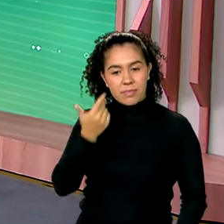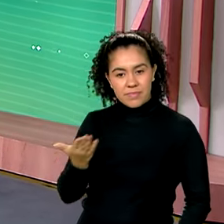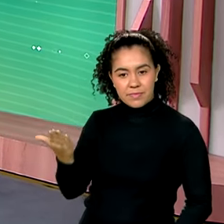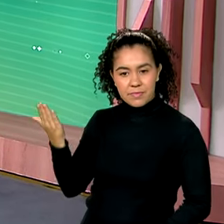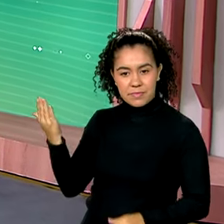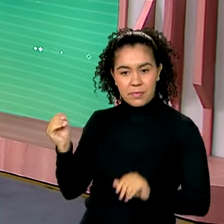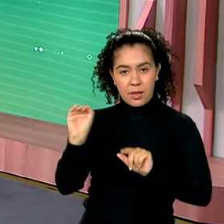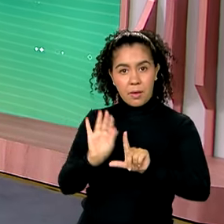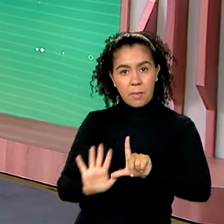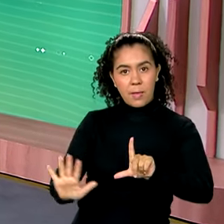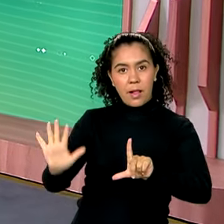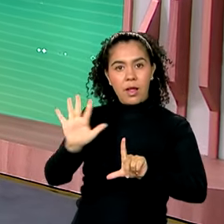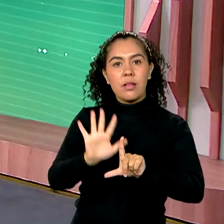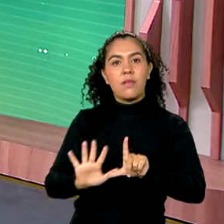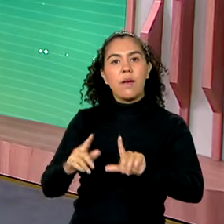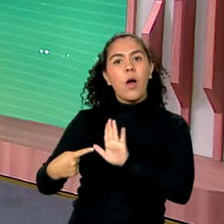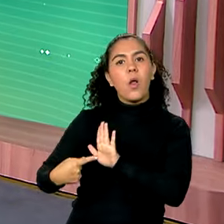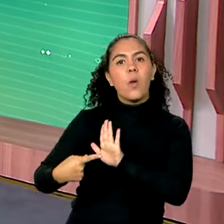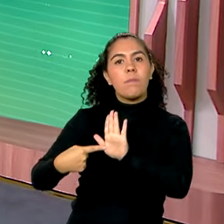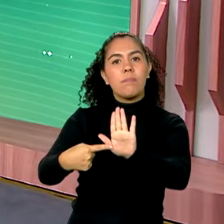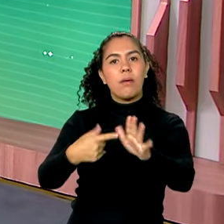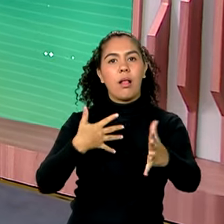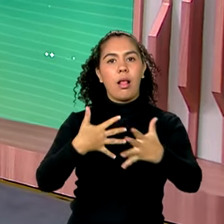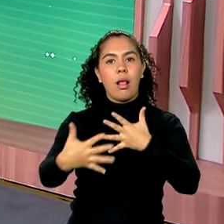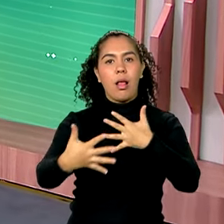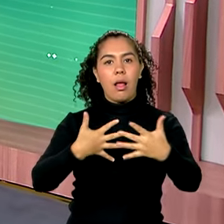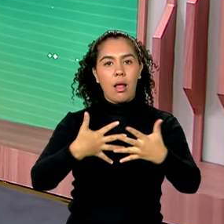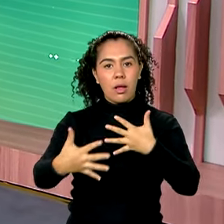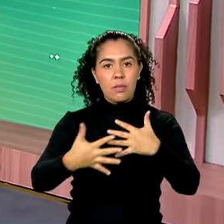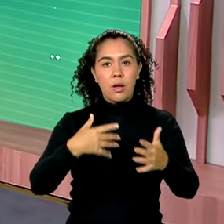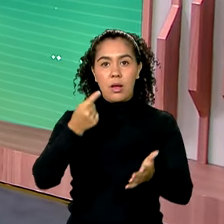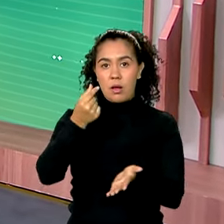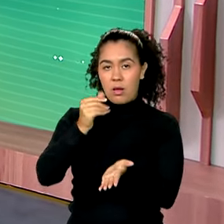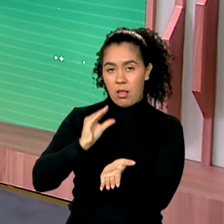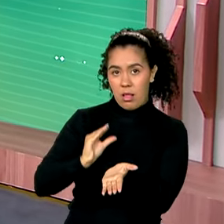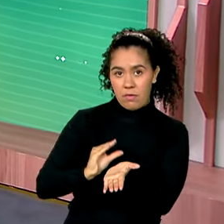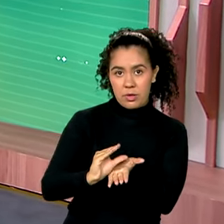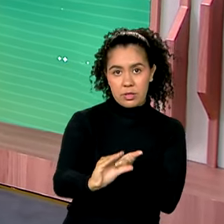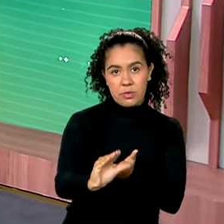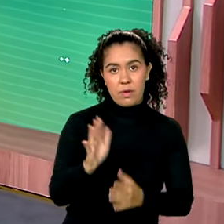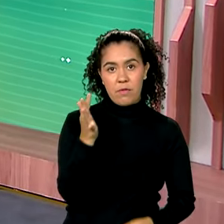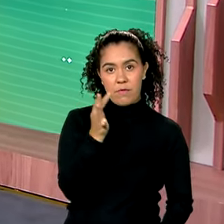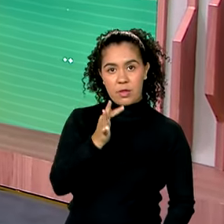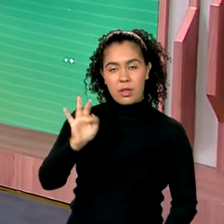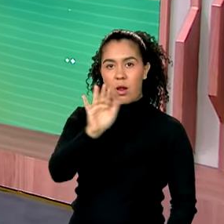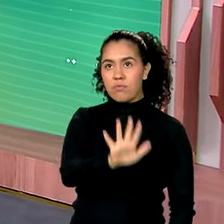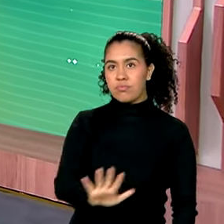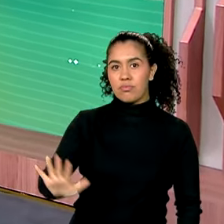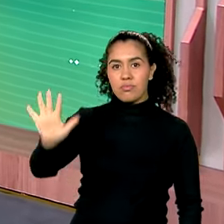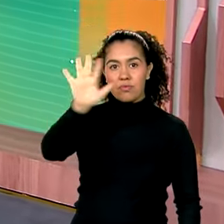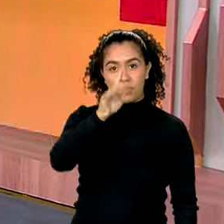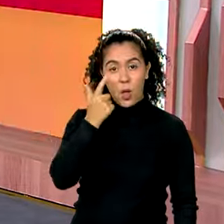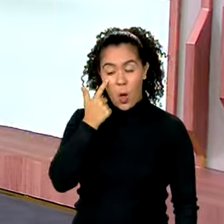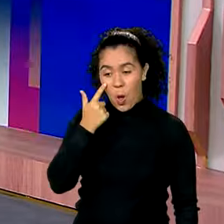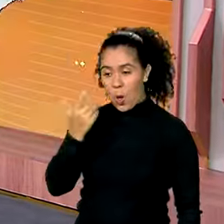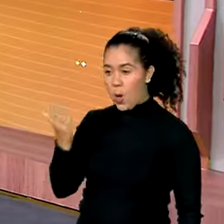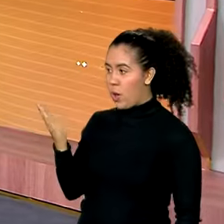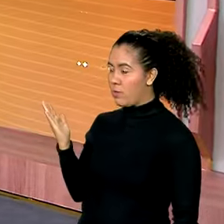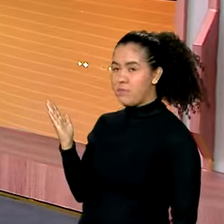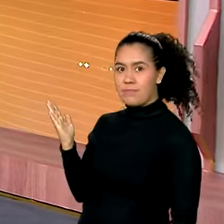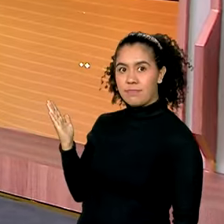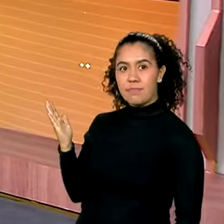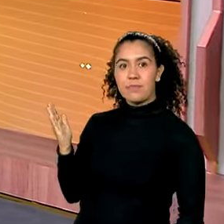Comunica.br, que mostra com transparência os investimentos federais em todo o país. Então, você vê que